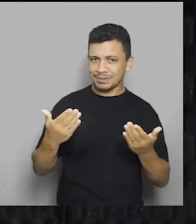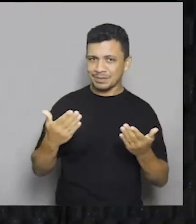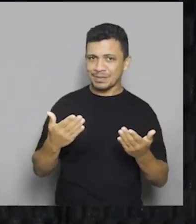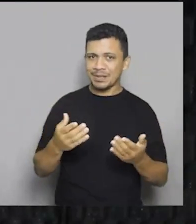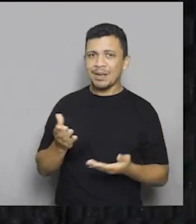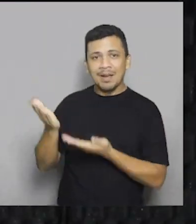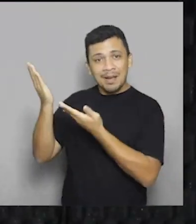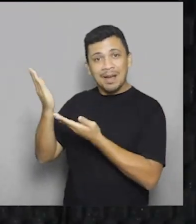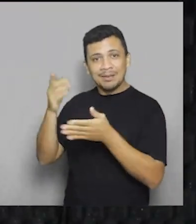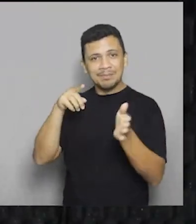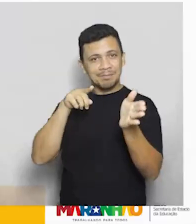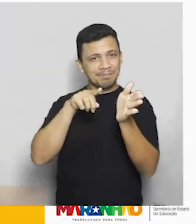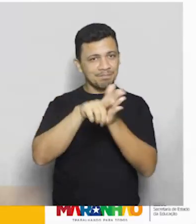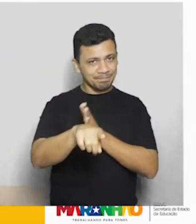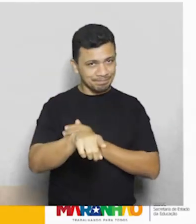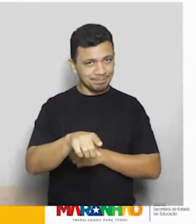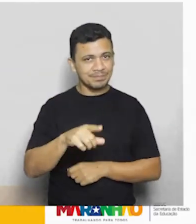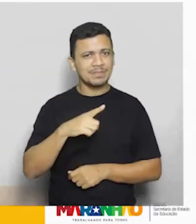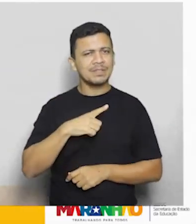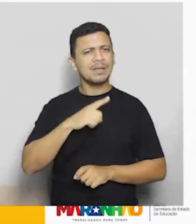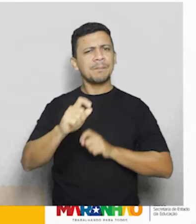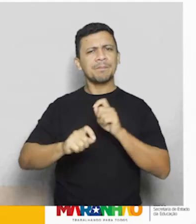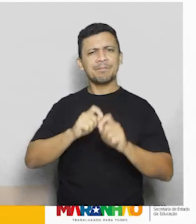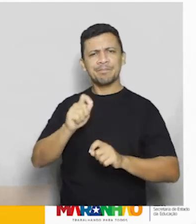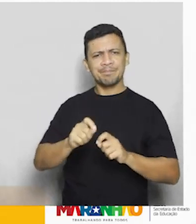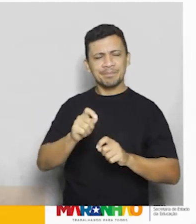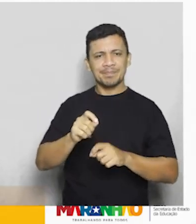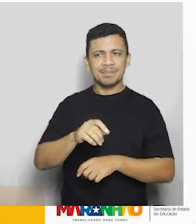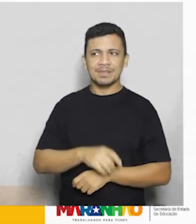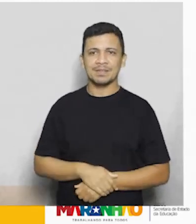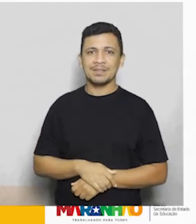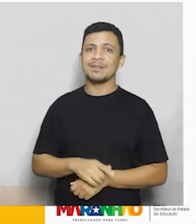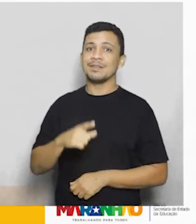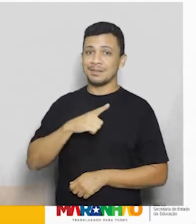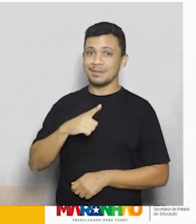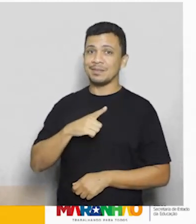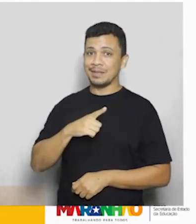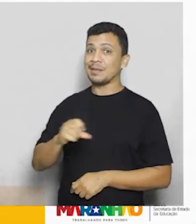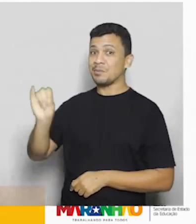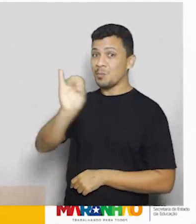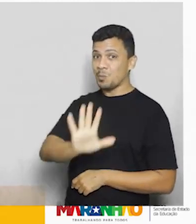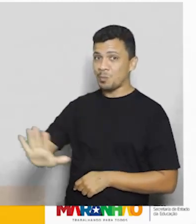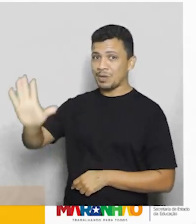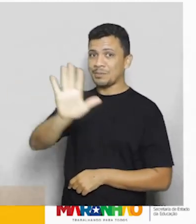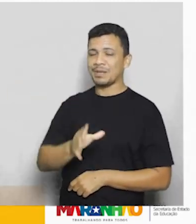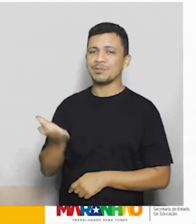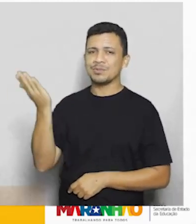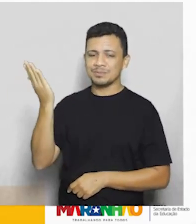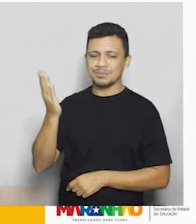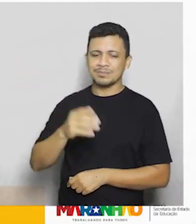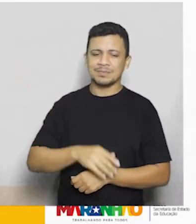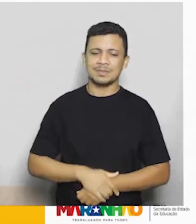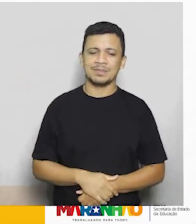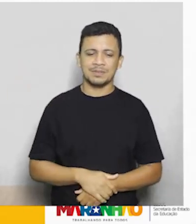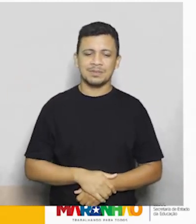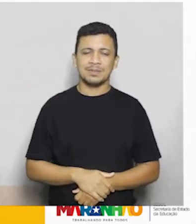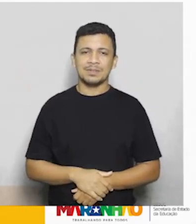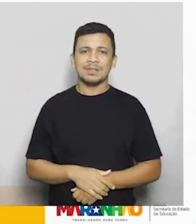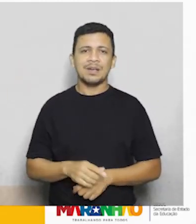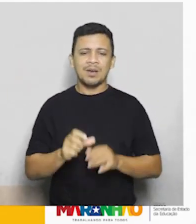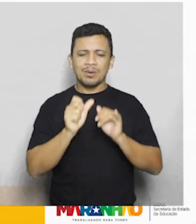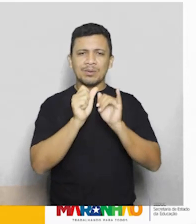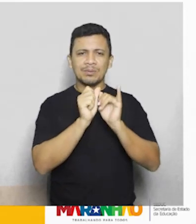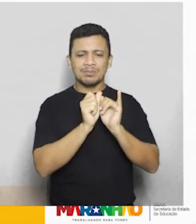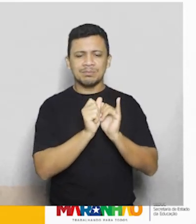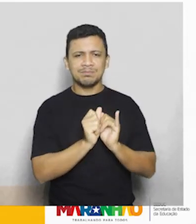questão que tem aqui mais uma imagem, onde ela diz o seguinte. Unete a nuestro